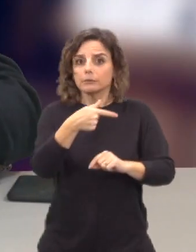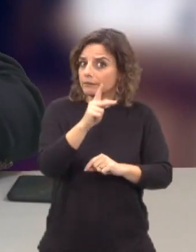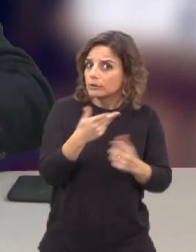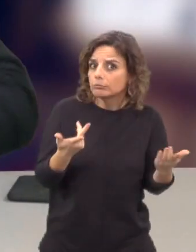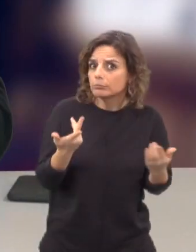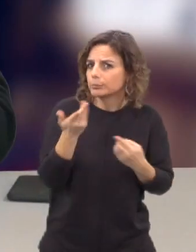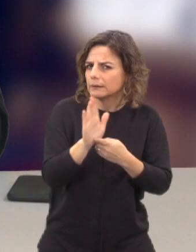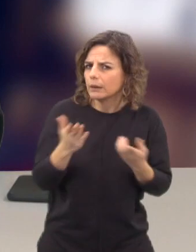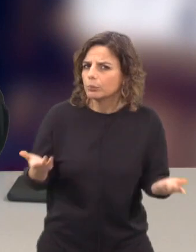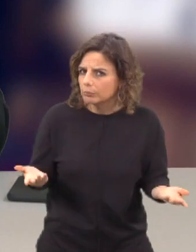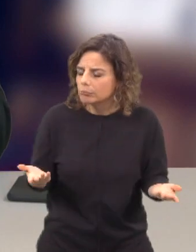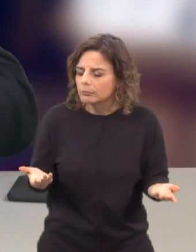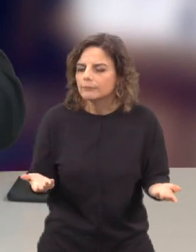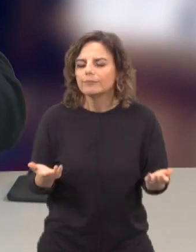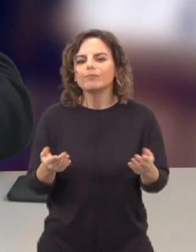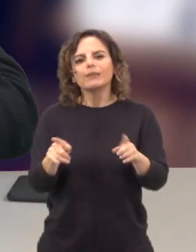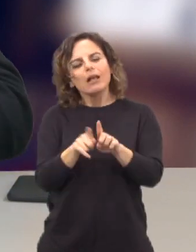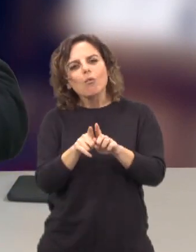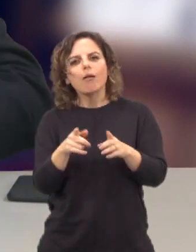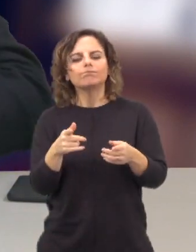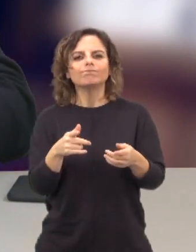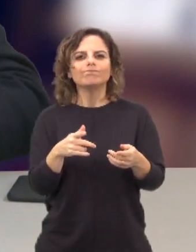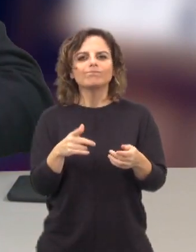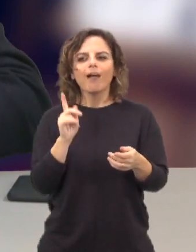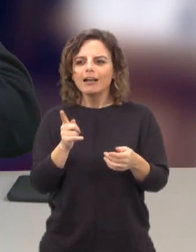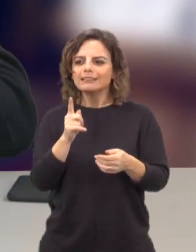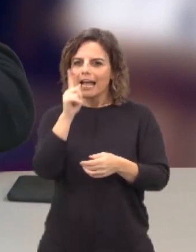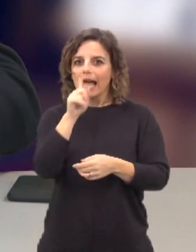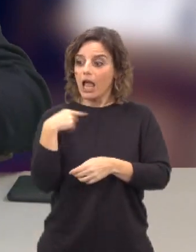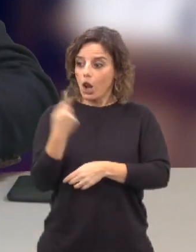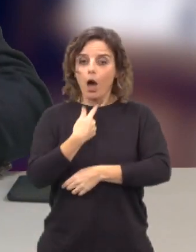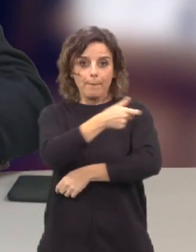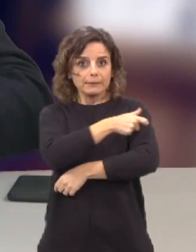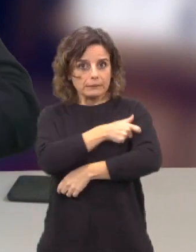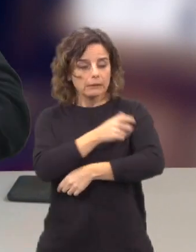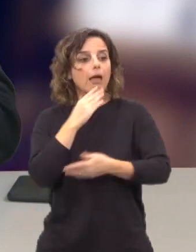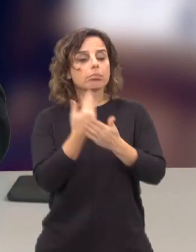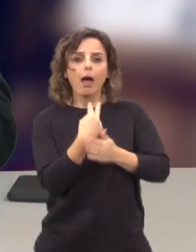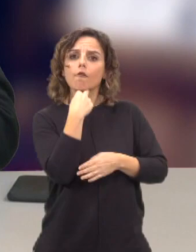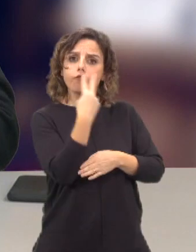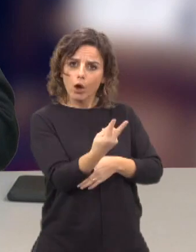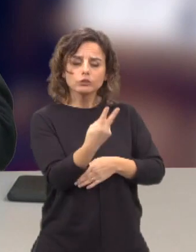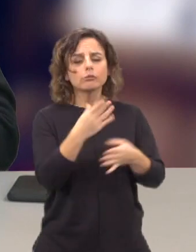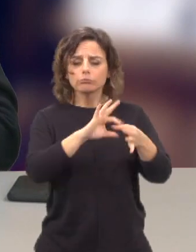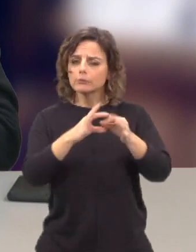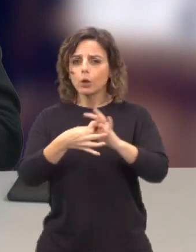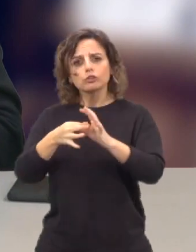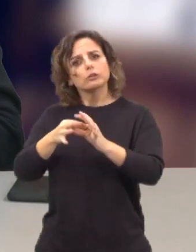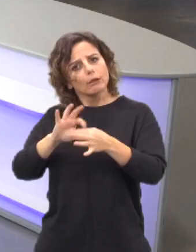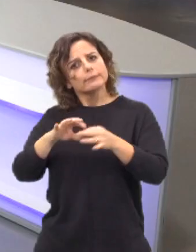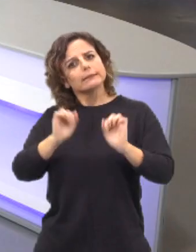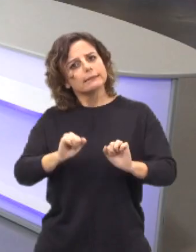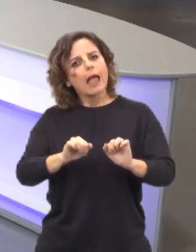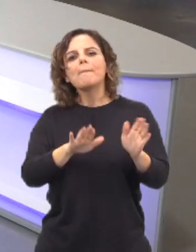televisões, por exemplo. E, portanto, dar voz àqueles que são os nossos representantes é algo que faz todo sentido. Talvez não faça